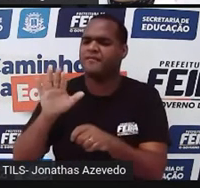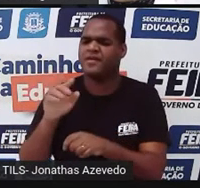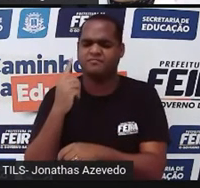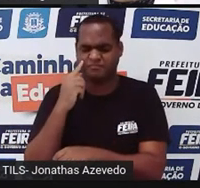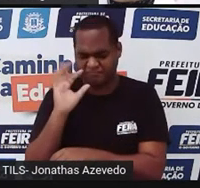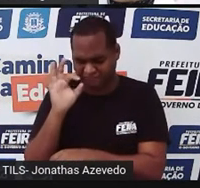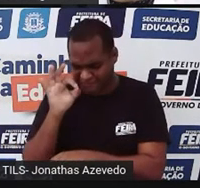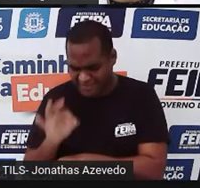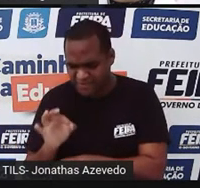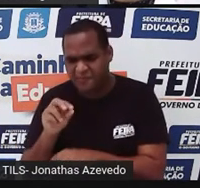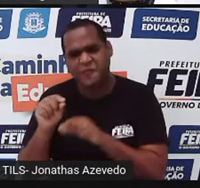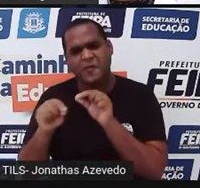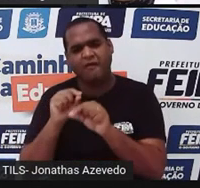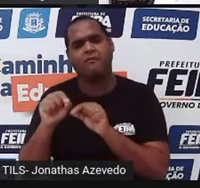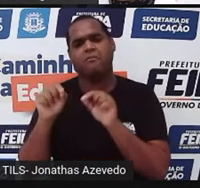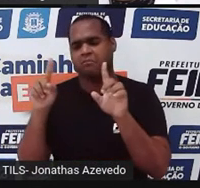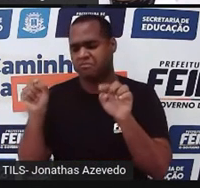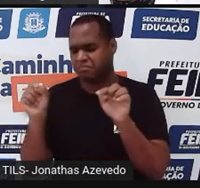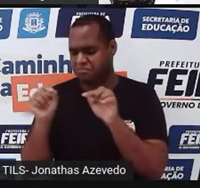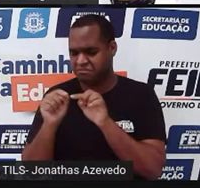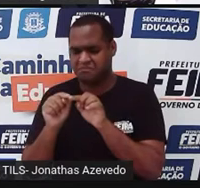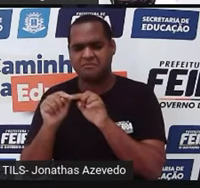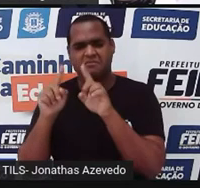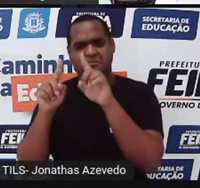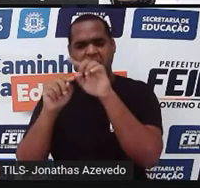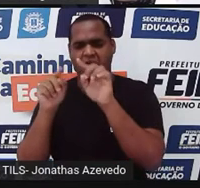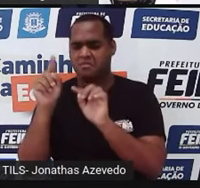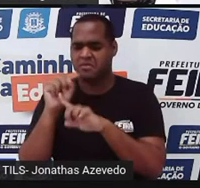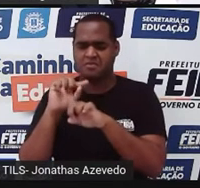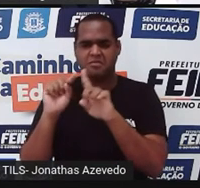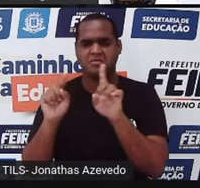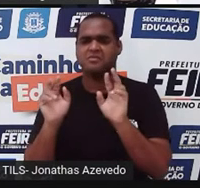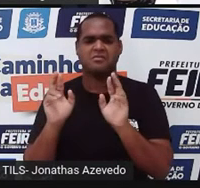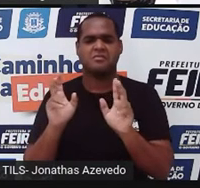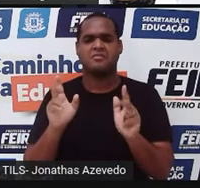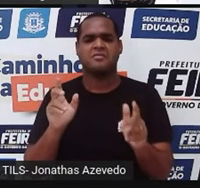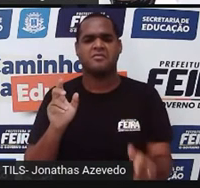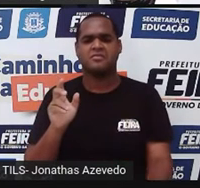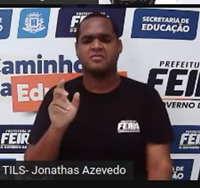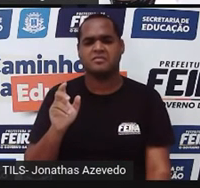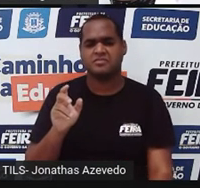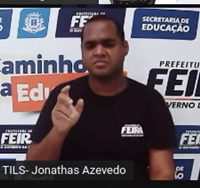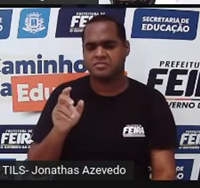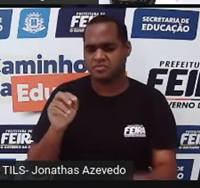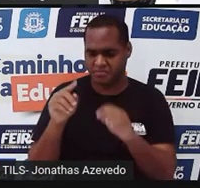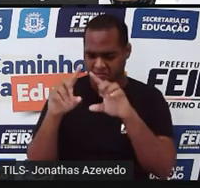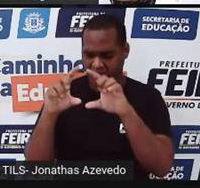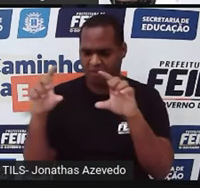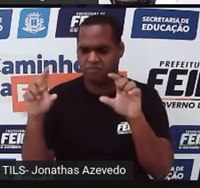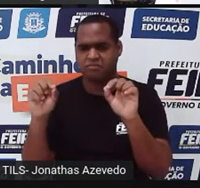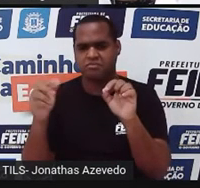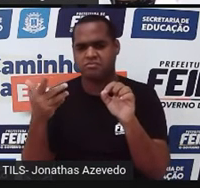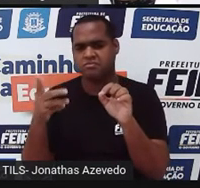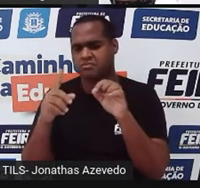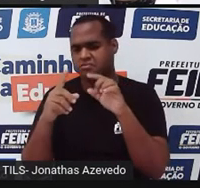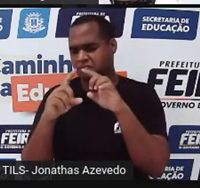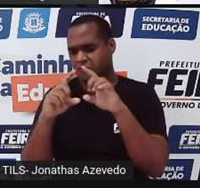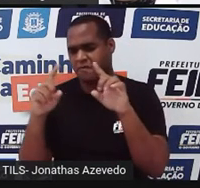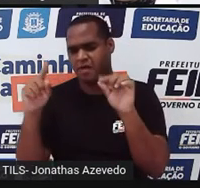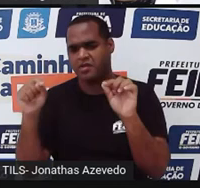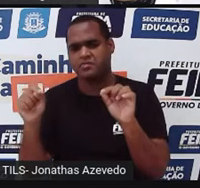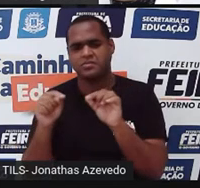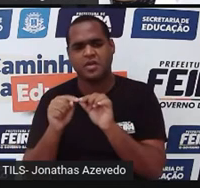formato, né? Isso aqui não é um retângulo. Isso aqui não é um quadrado. Esse